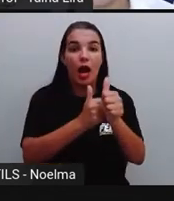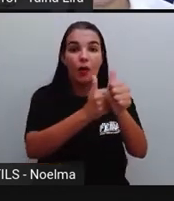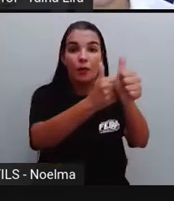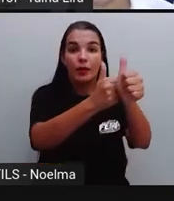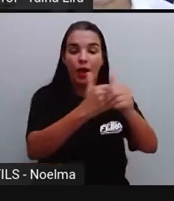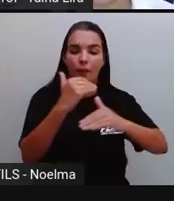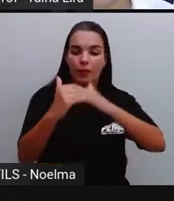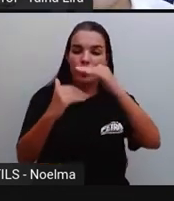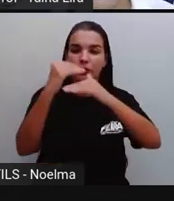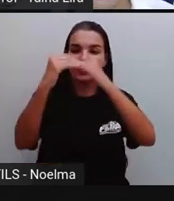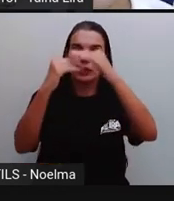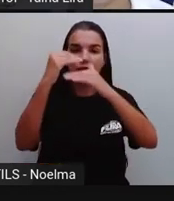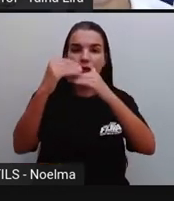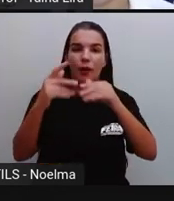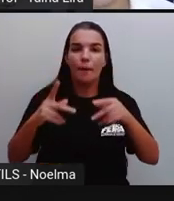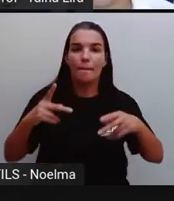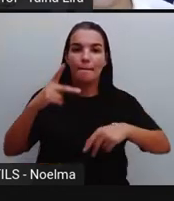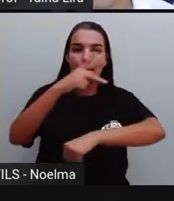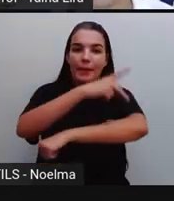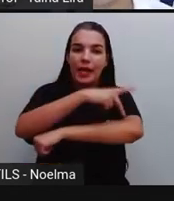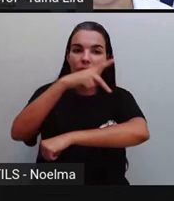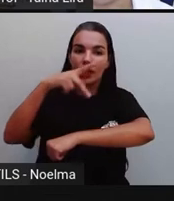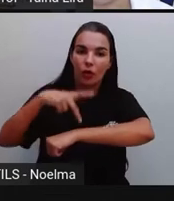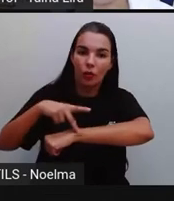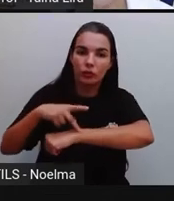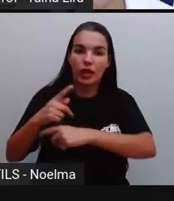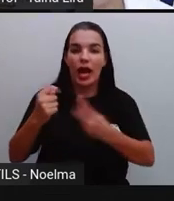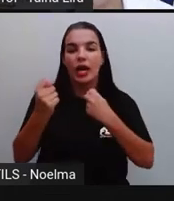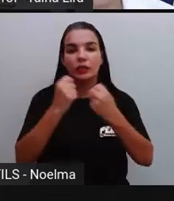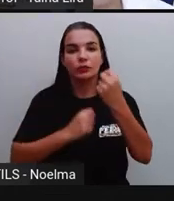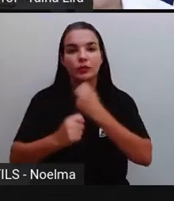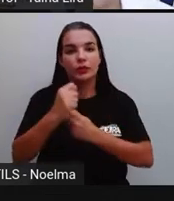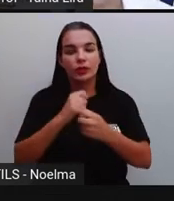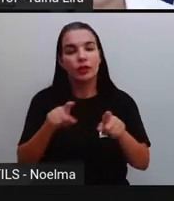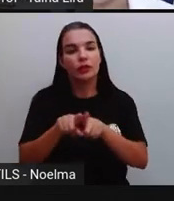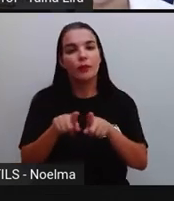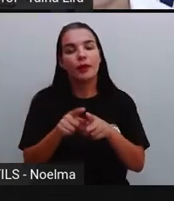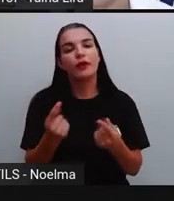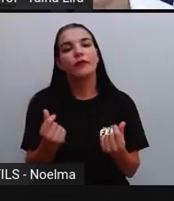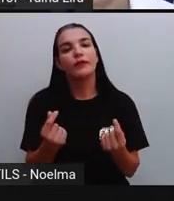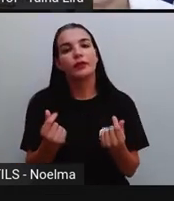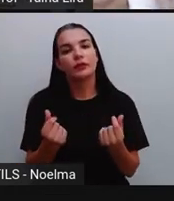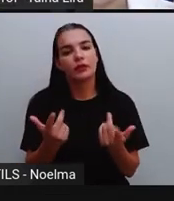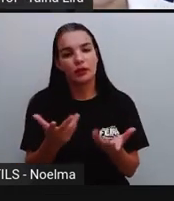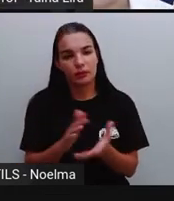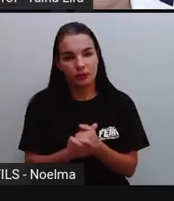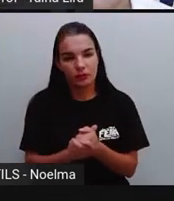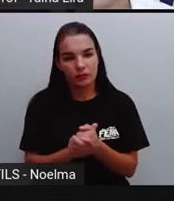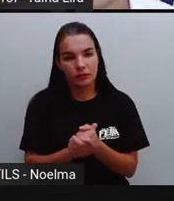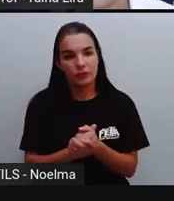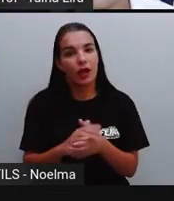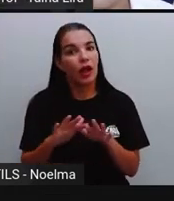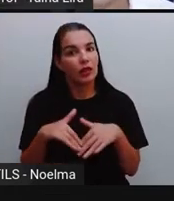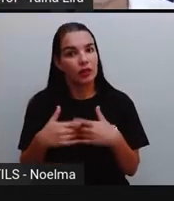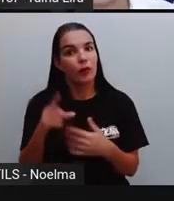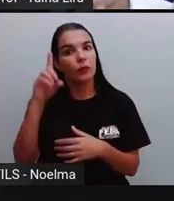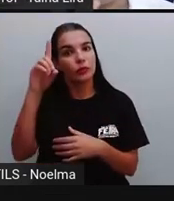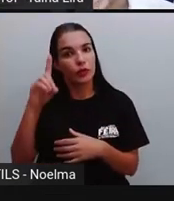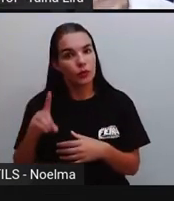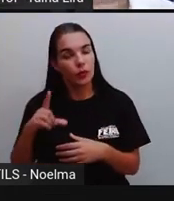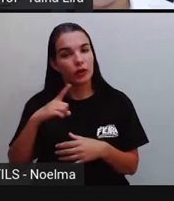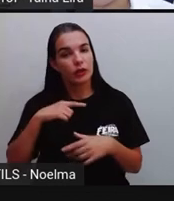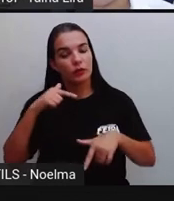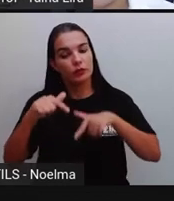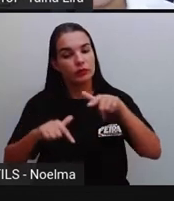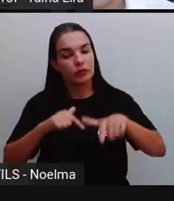Acompanhar o processo pedagógico, administrativo e financeiro da escola. Então, o diretor, ele tem um trabalho, né, Que é